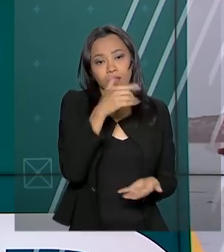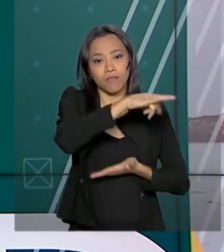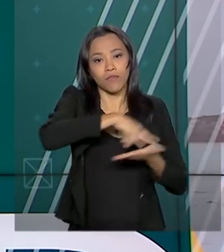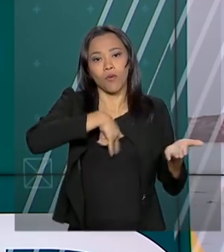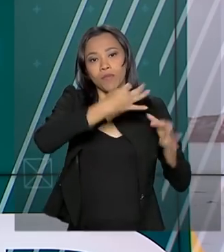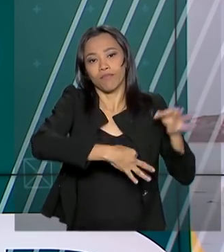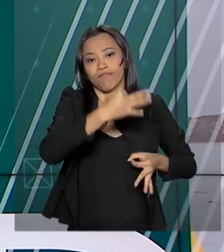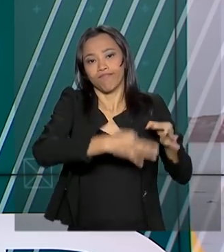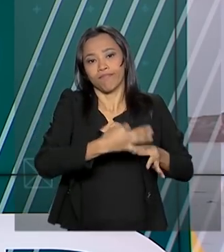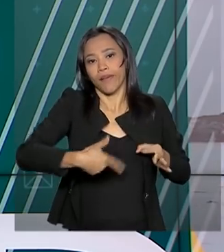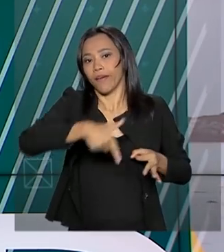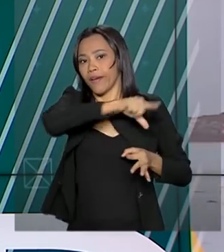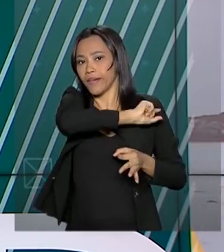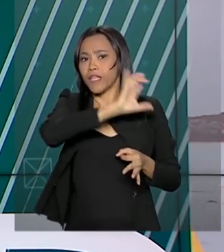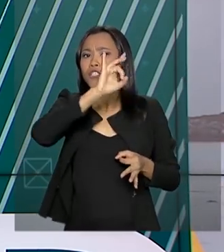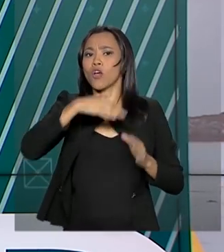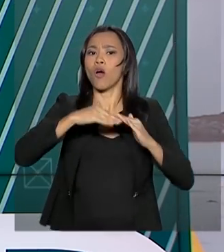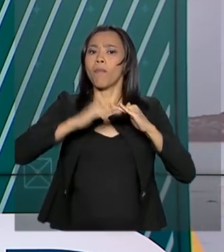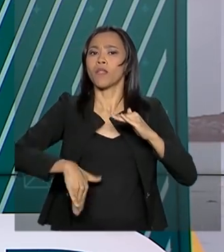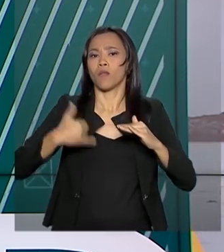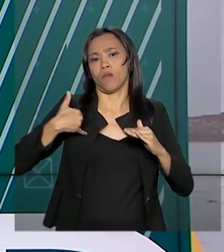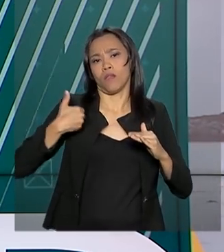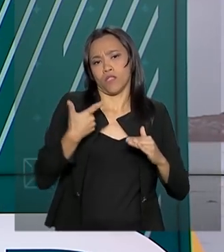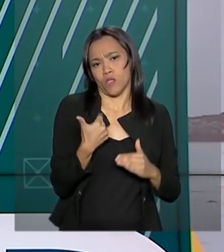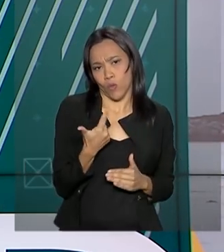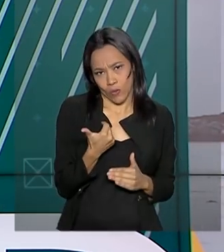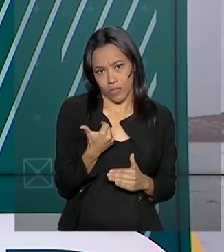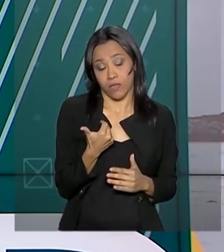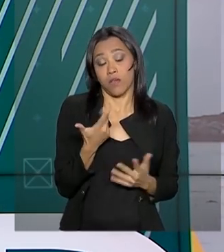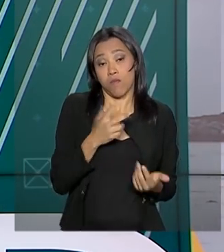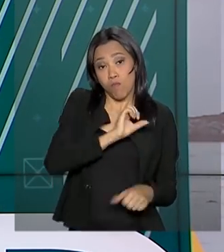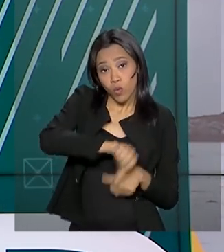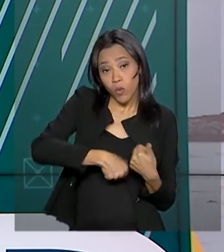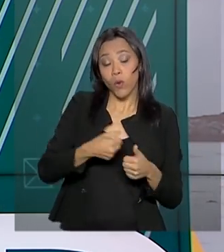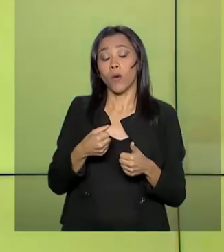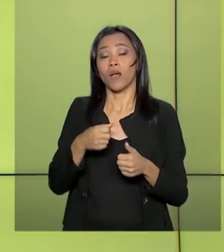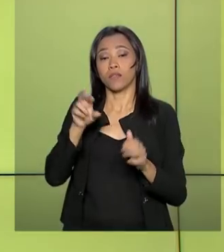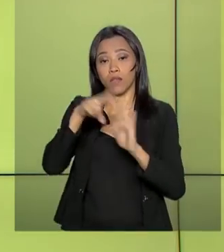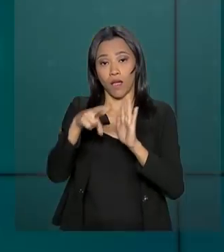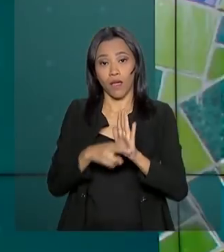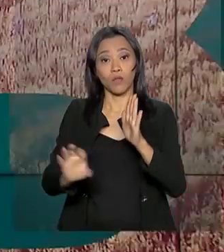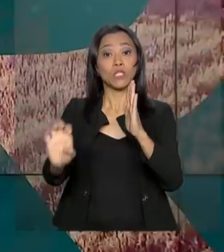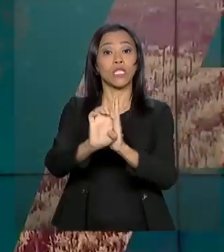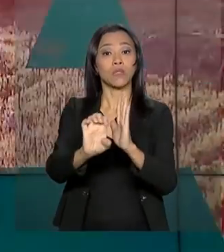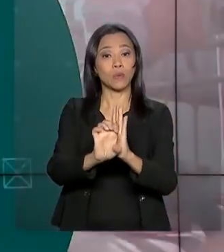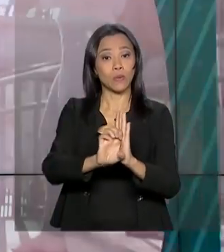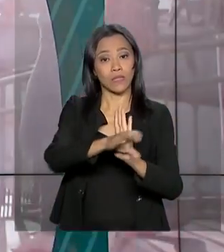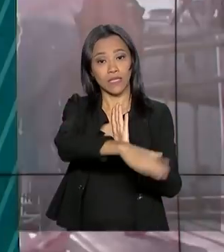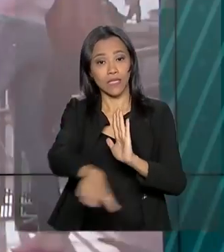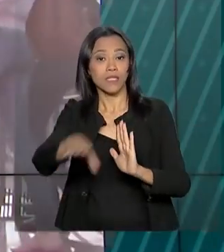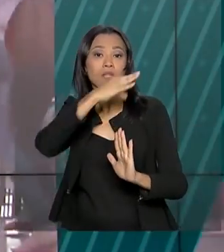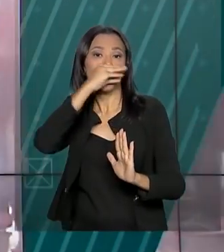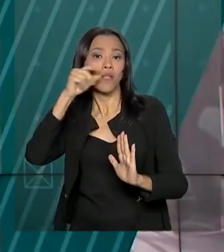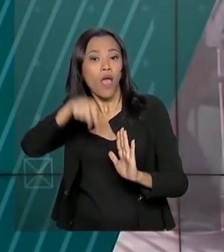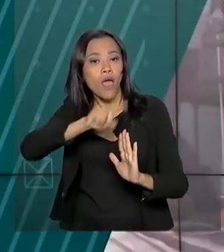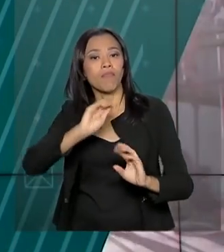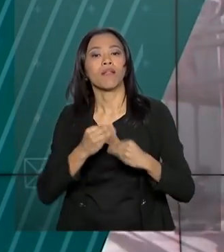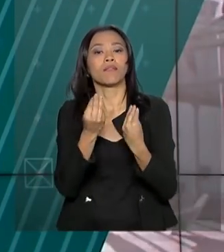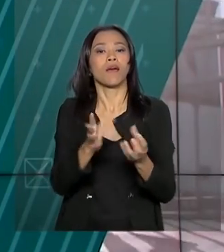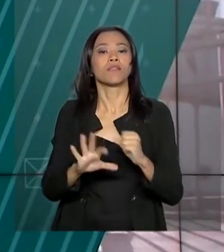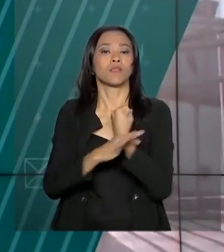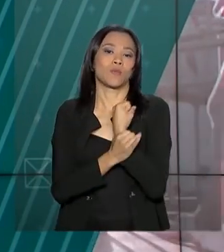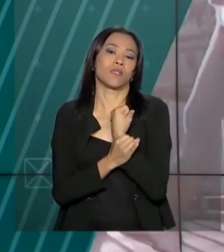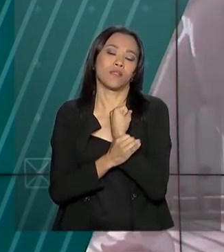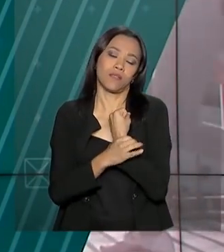Antes, a exigência era para menores de 12 anos. A alteração no Estatuto da Criança e do Adolescente foi feita para dar mais segurança aos